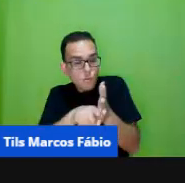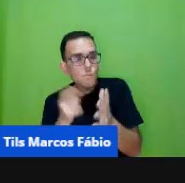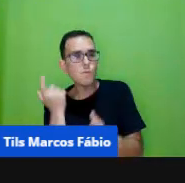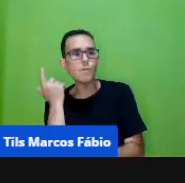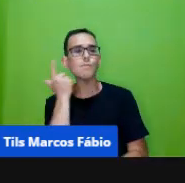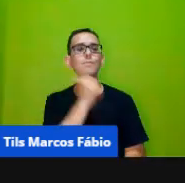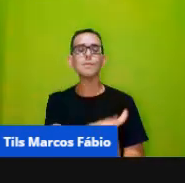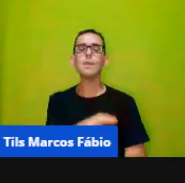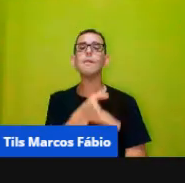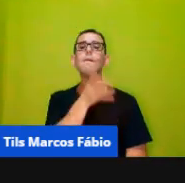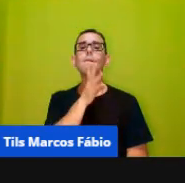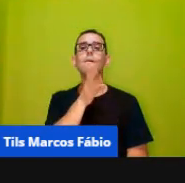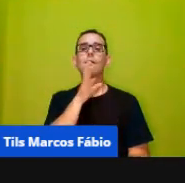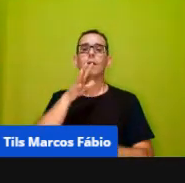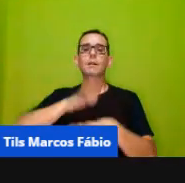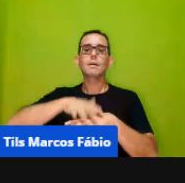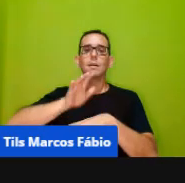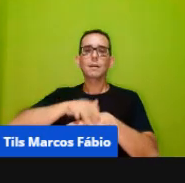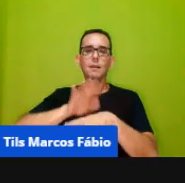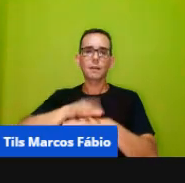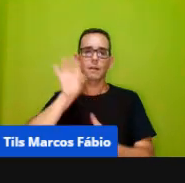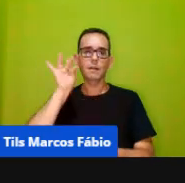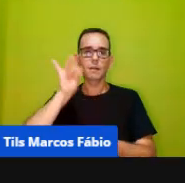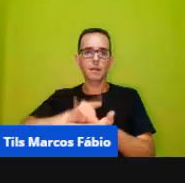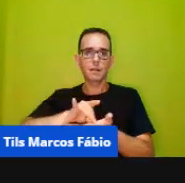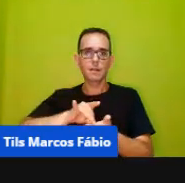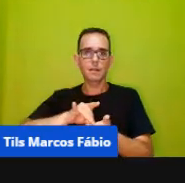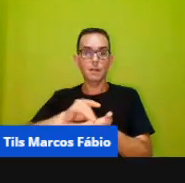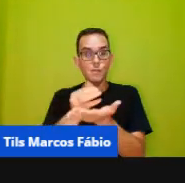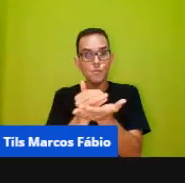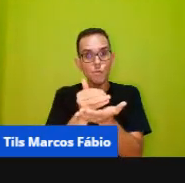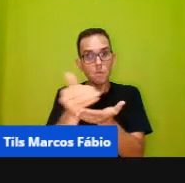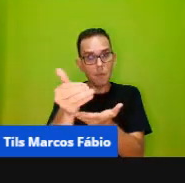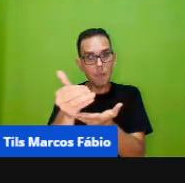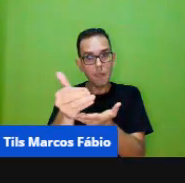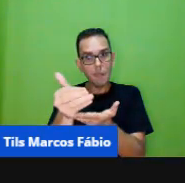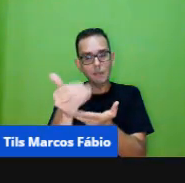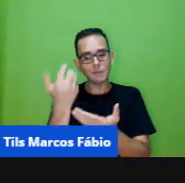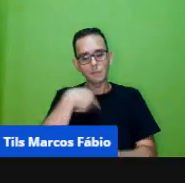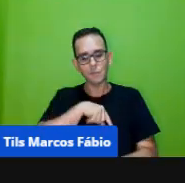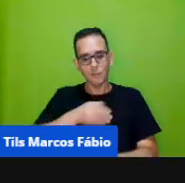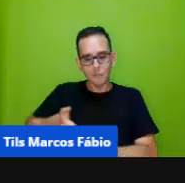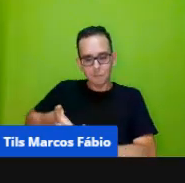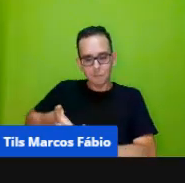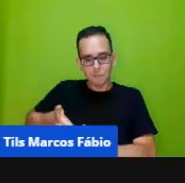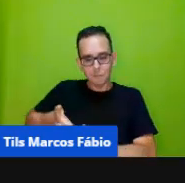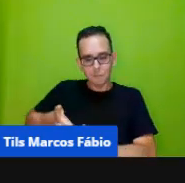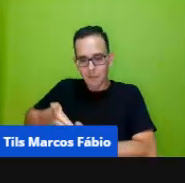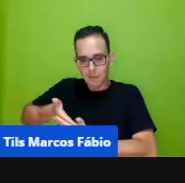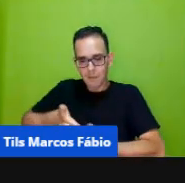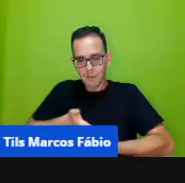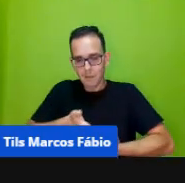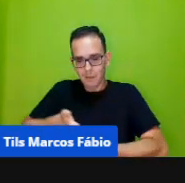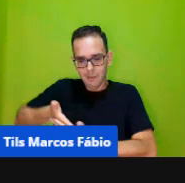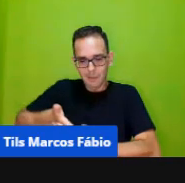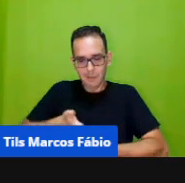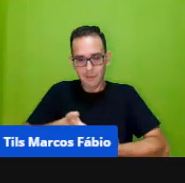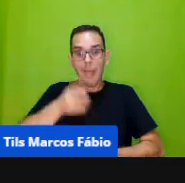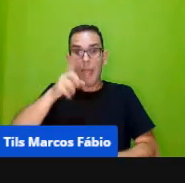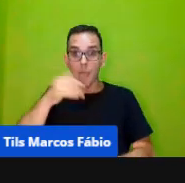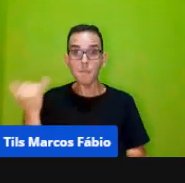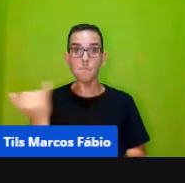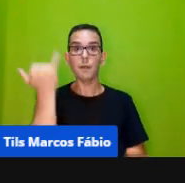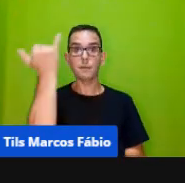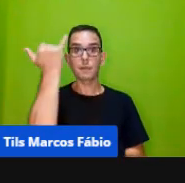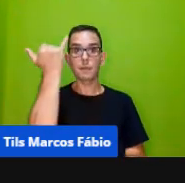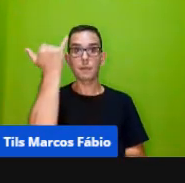conhecimentos matemáticos realmente. E isso começa desde os nossos bebês. Então, importante para os professores de